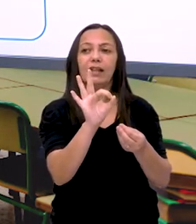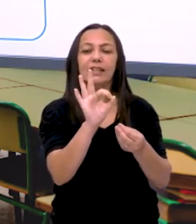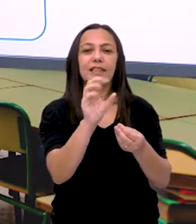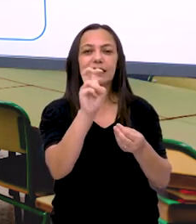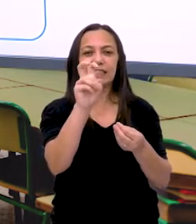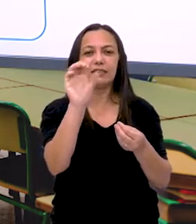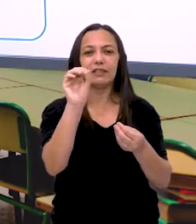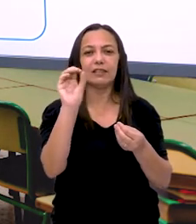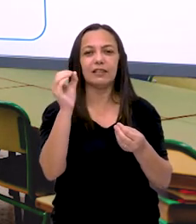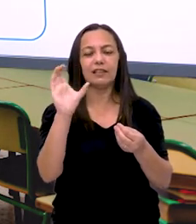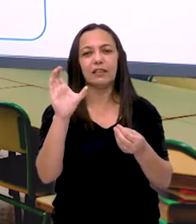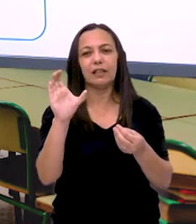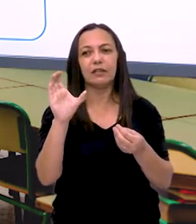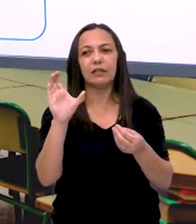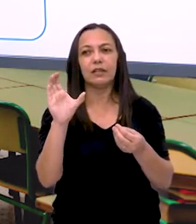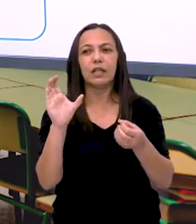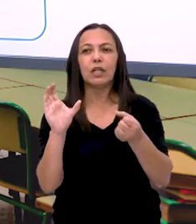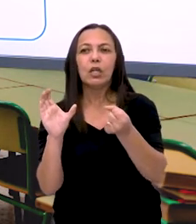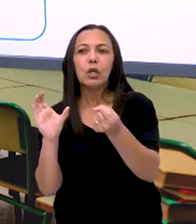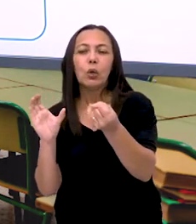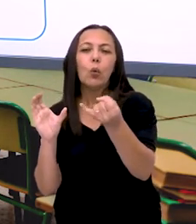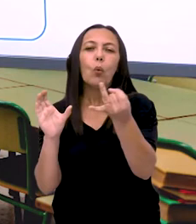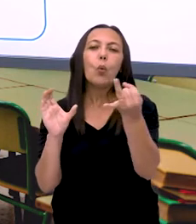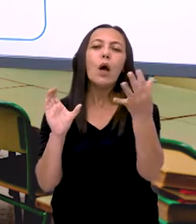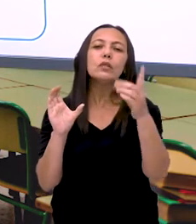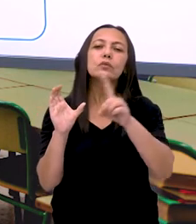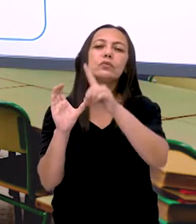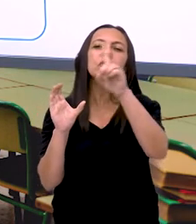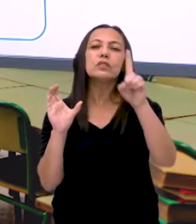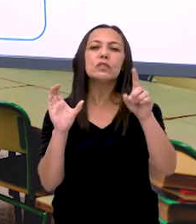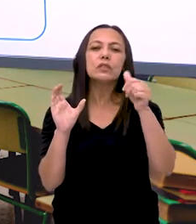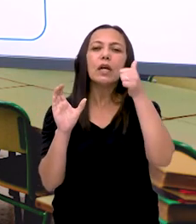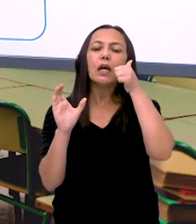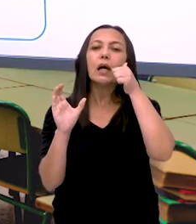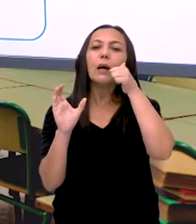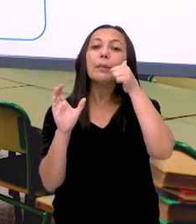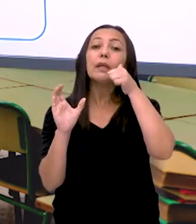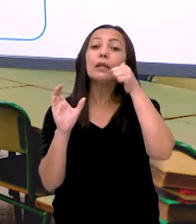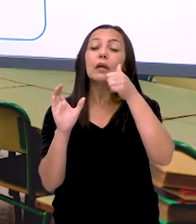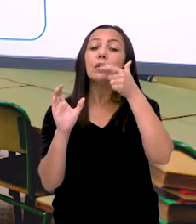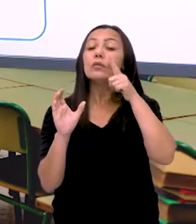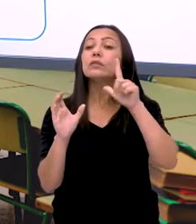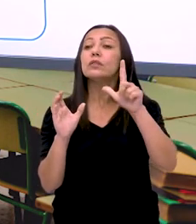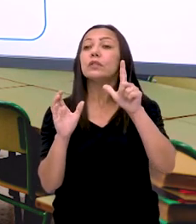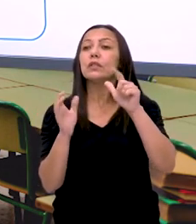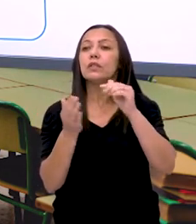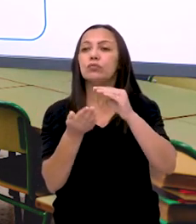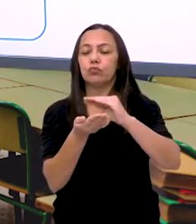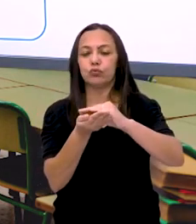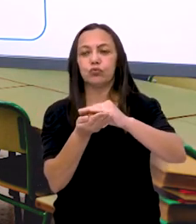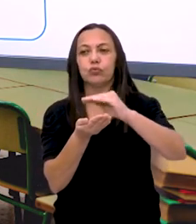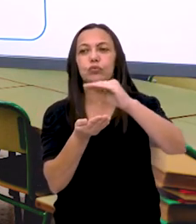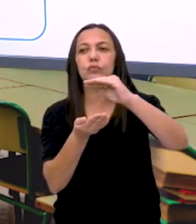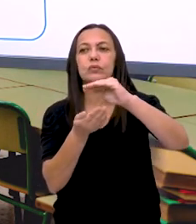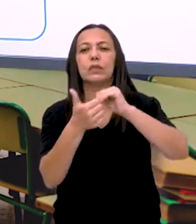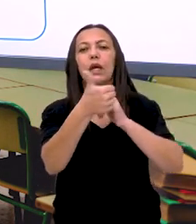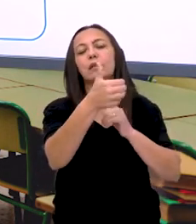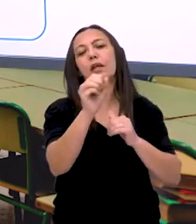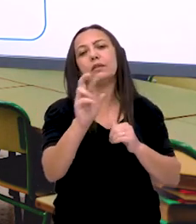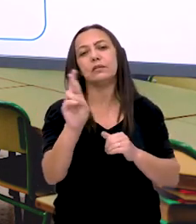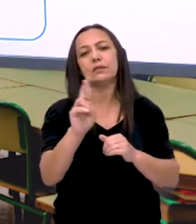Em quantos dias. Ela vai conseguir juntar dez reais. Então. O que é que nós podemos aqui fazer. Essa adição.